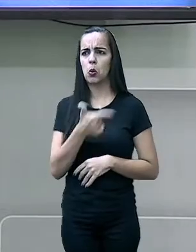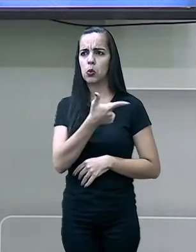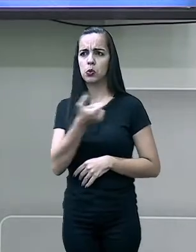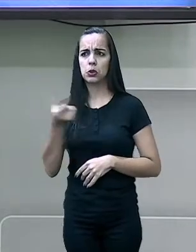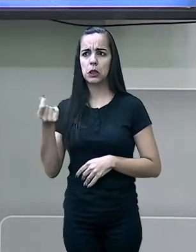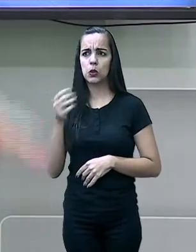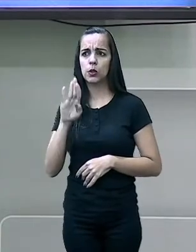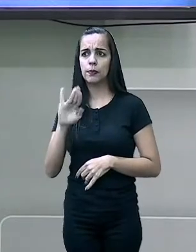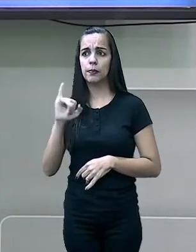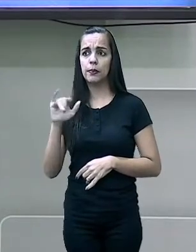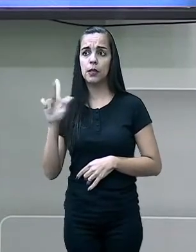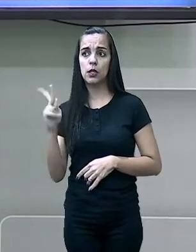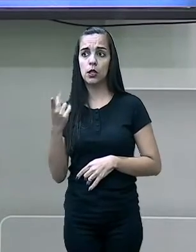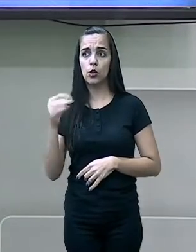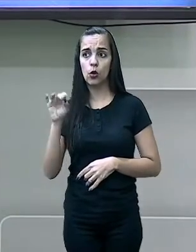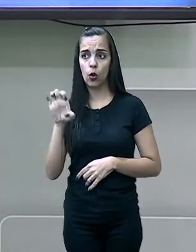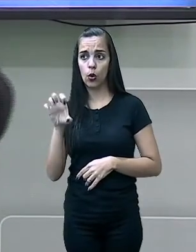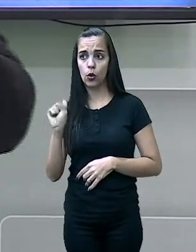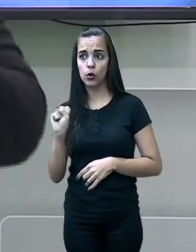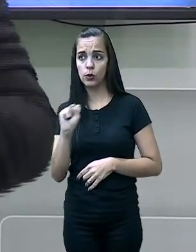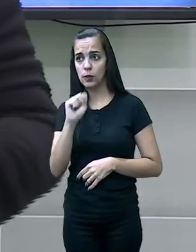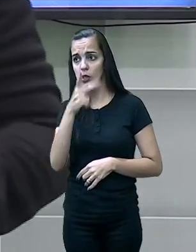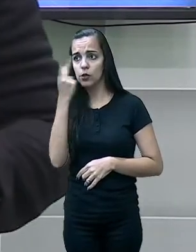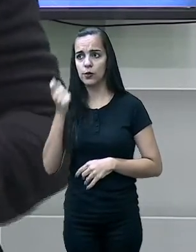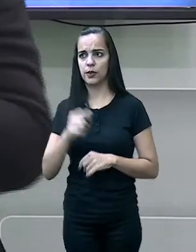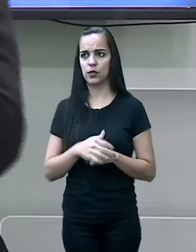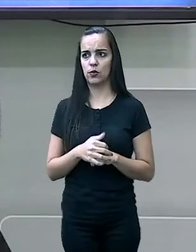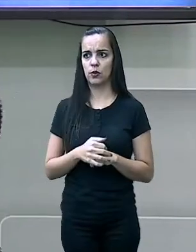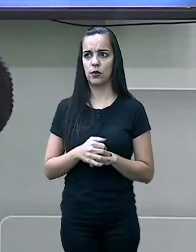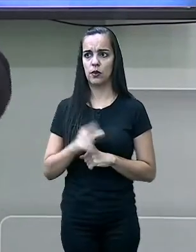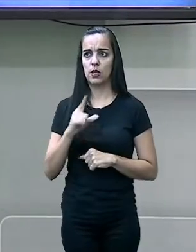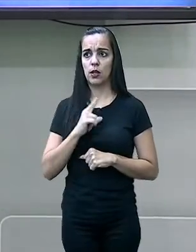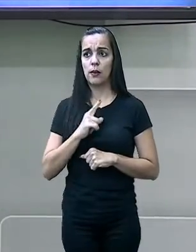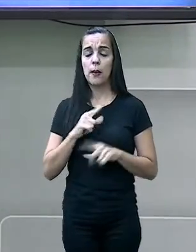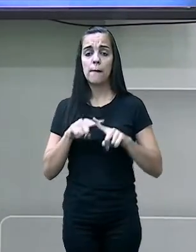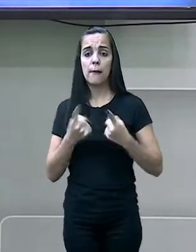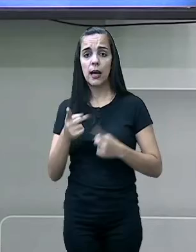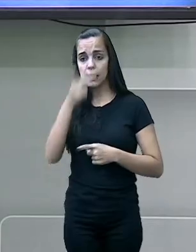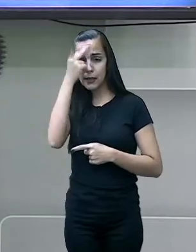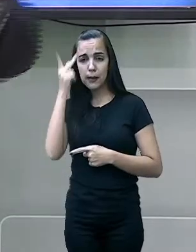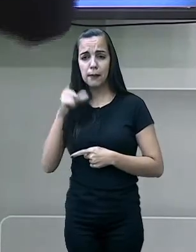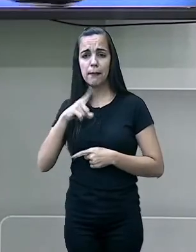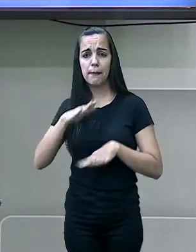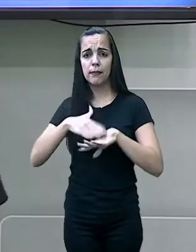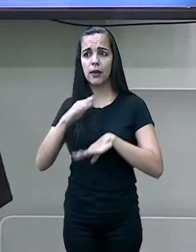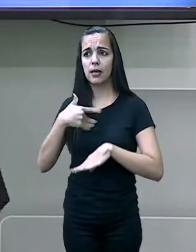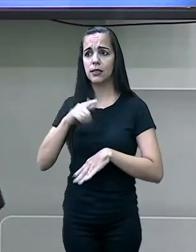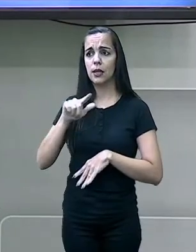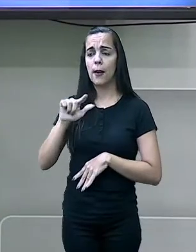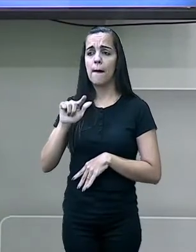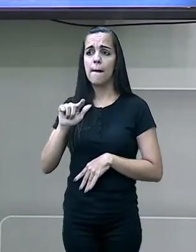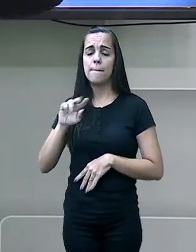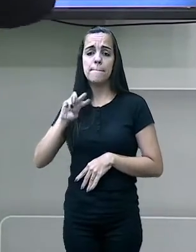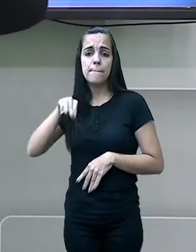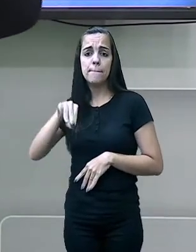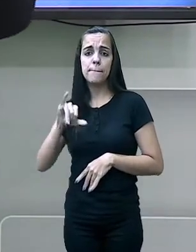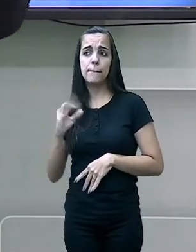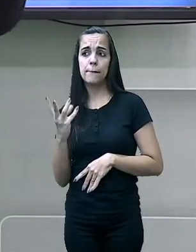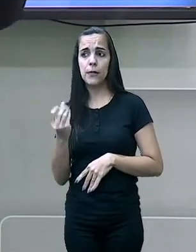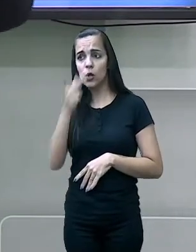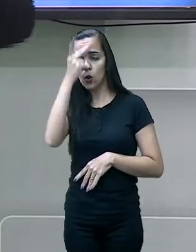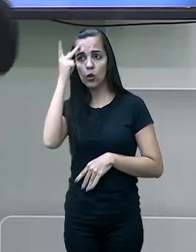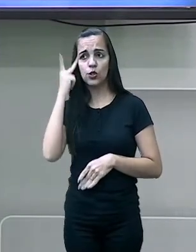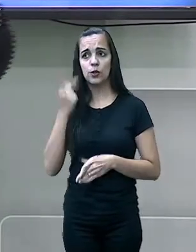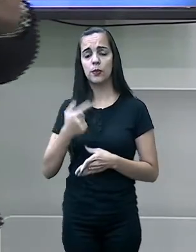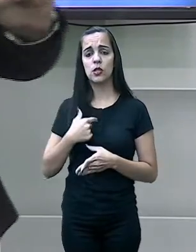Mas o Brasil tem oito milhões e meio de quilômetros quadrados. Então, quando você divide o número total